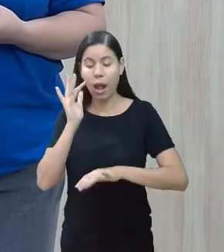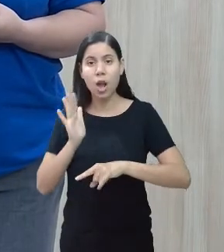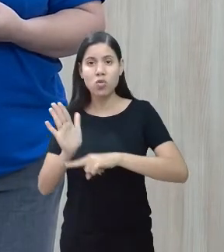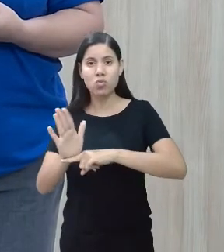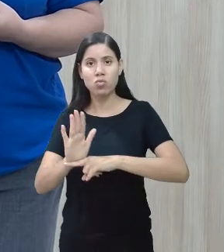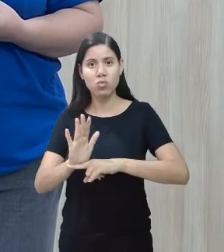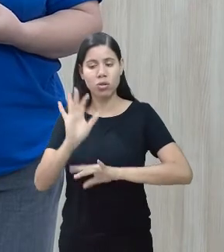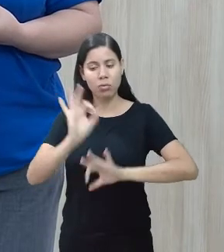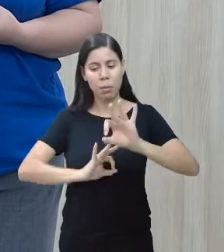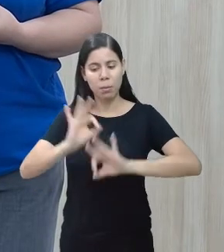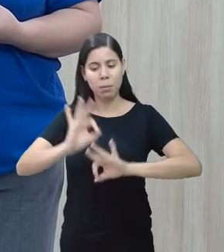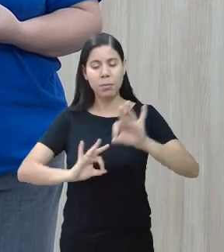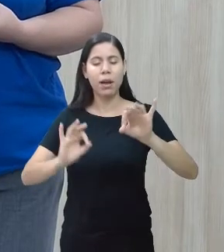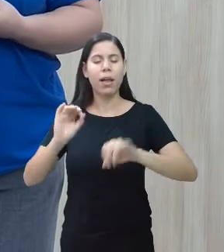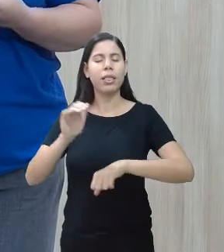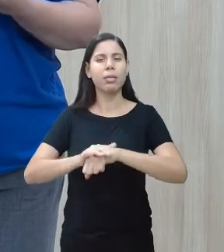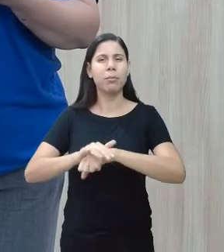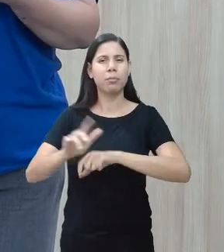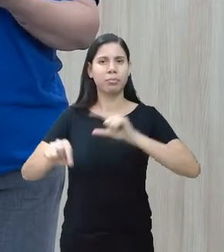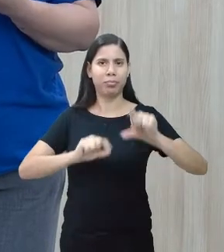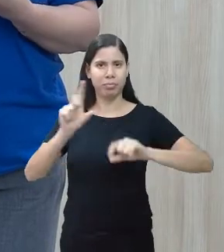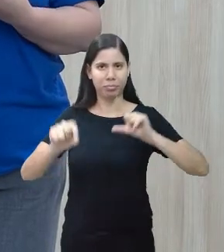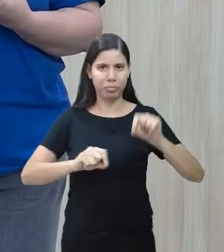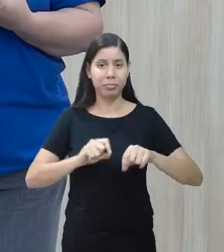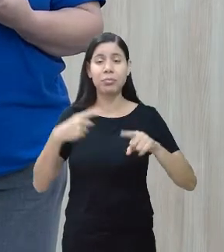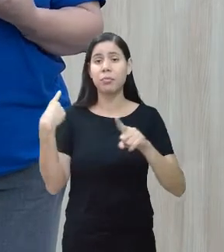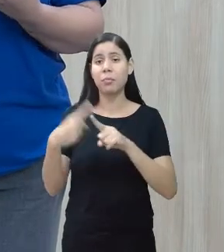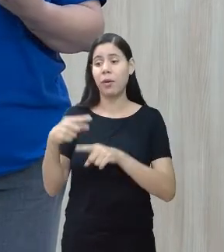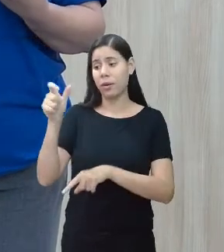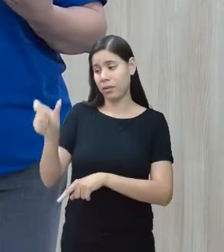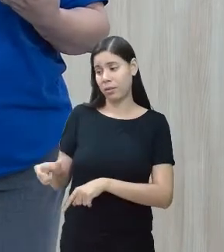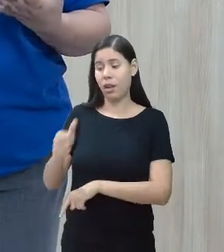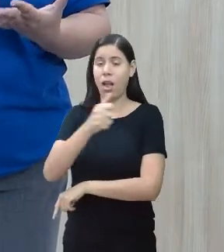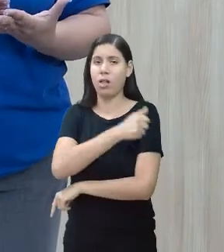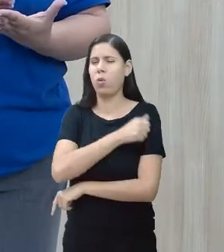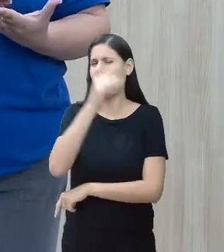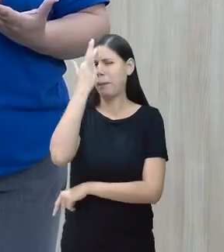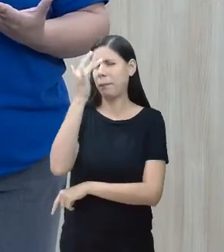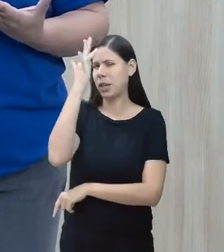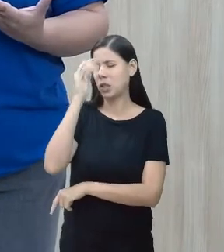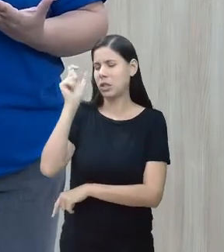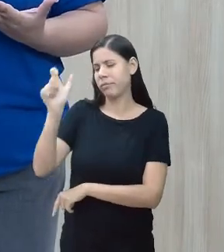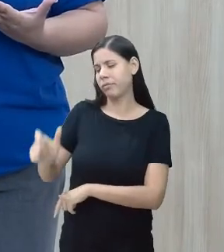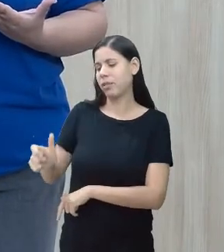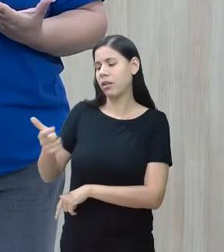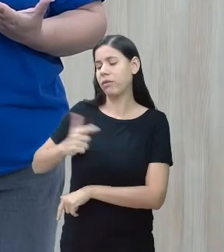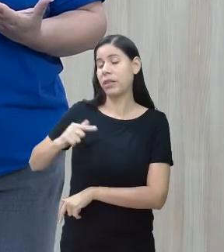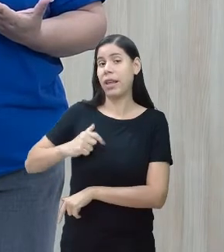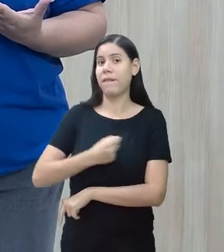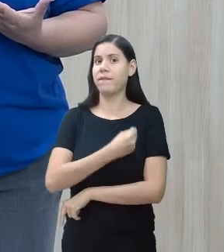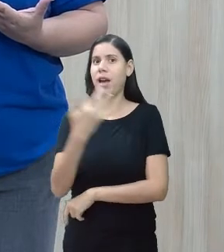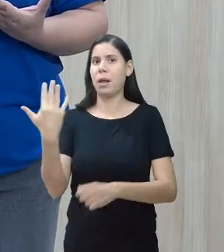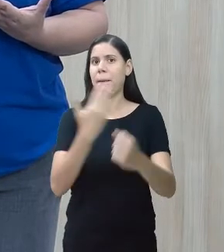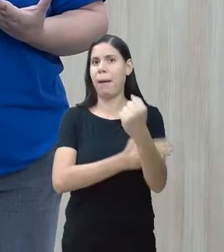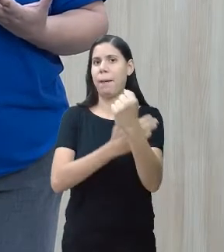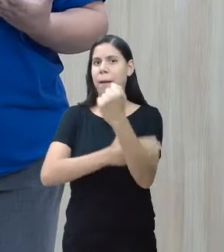nessa construção e nessa escolha. Porque esse estudante, imagine que ele vai ter várias pastas,